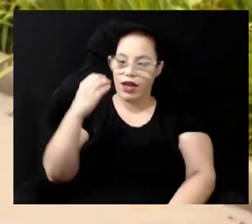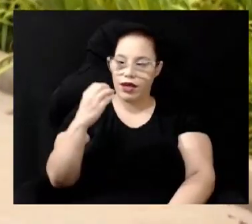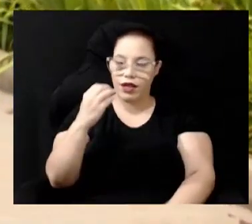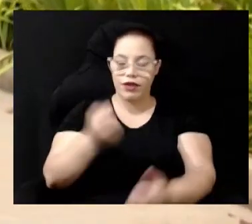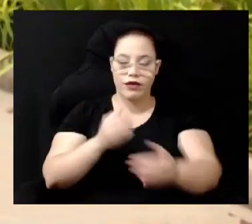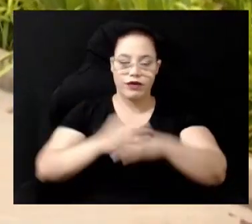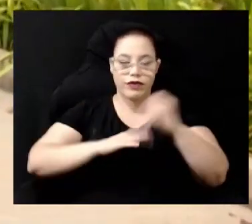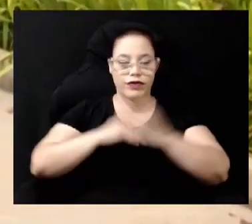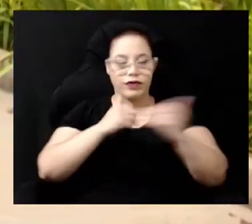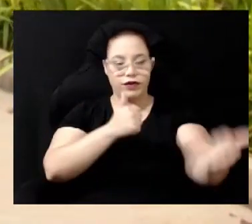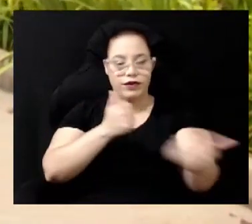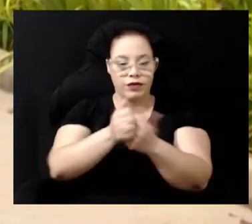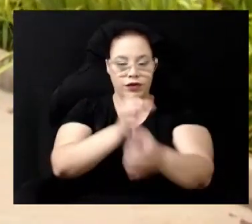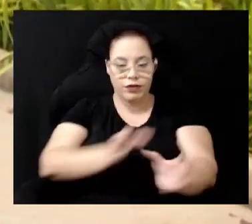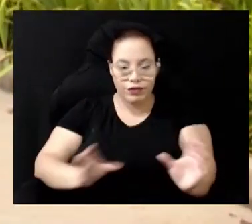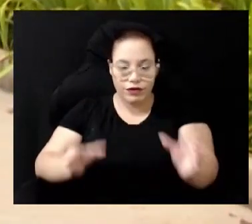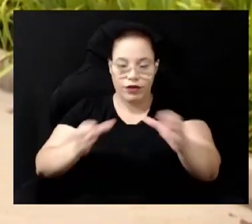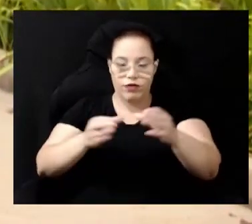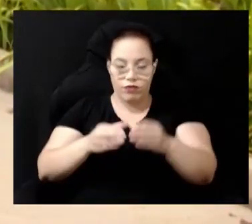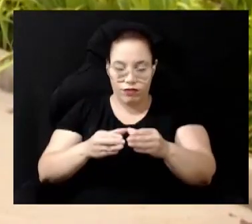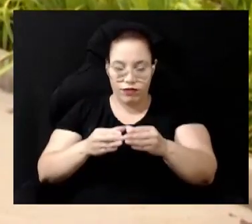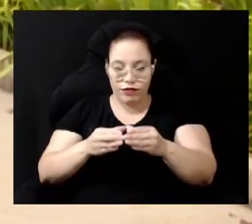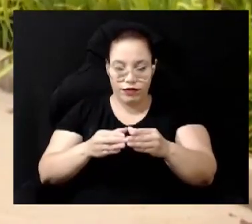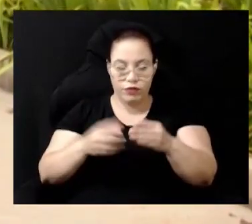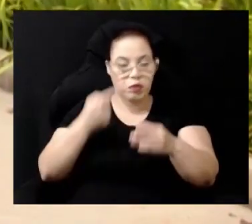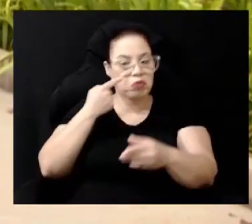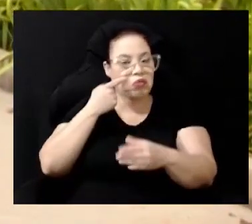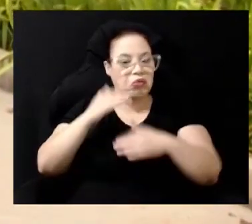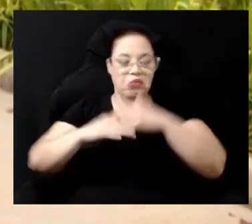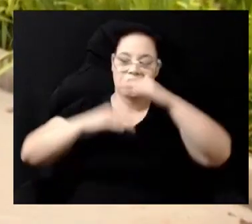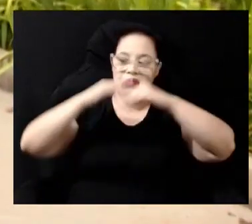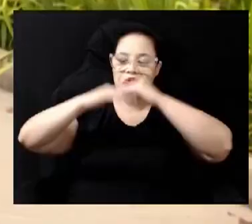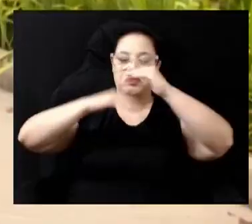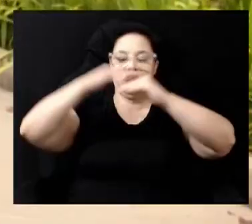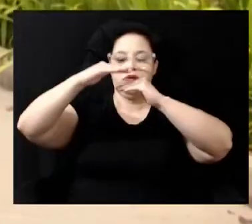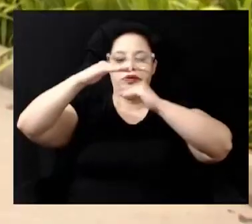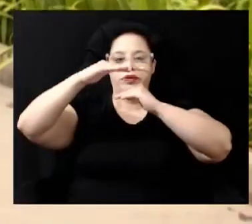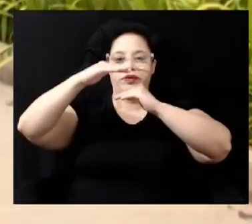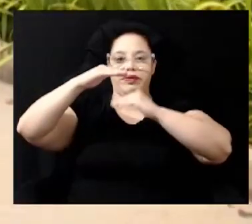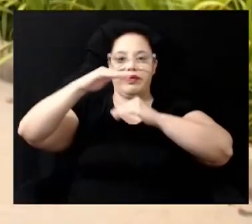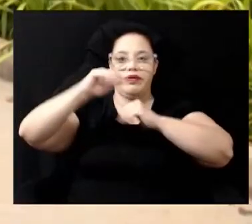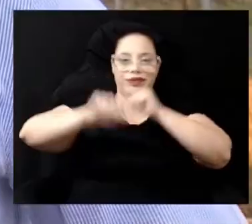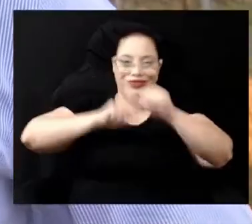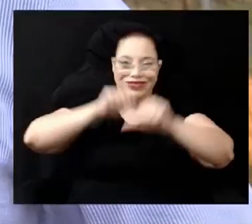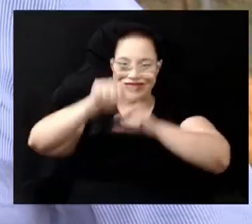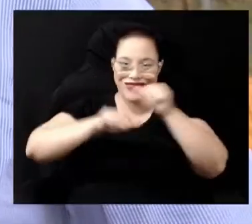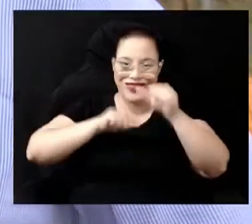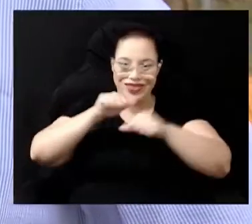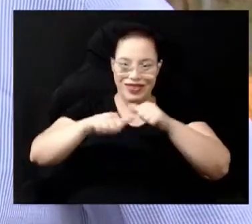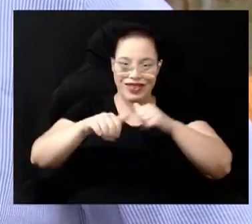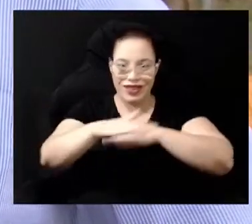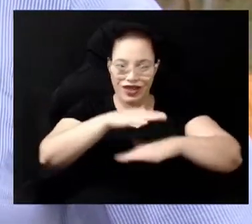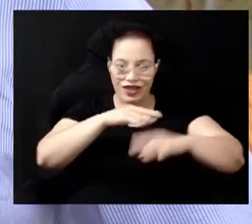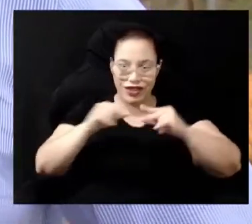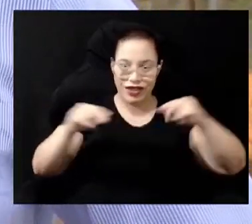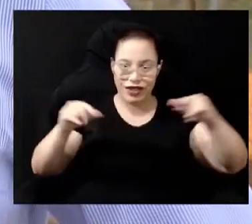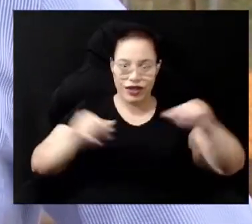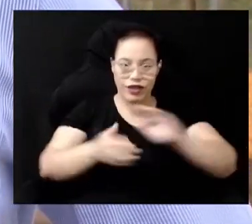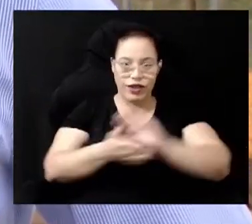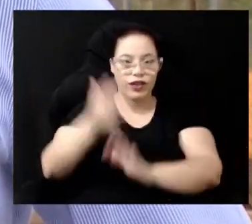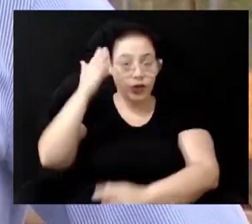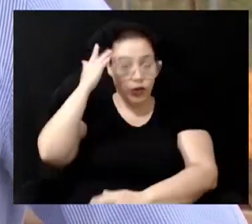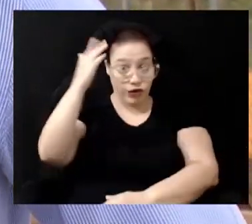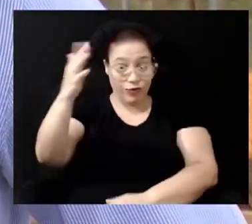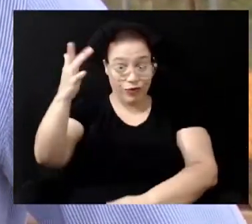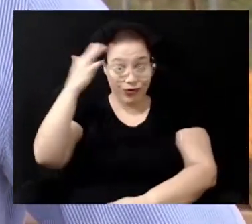com vários órgãos visando o desenvolvimento e a transformação do território A nossa ideia é testar